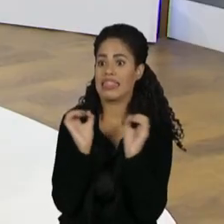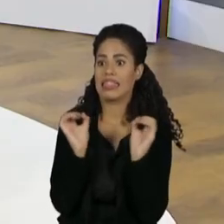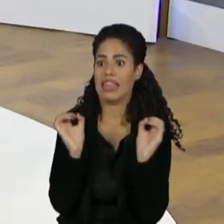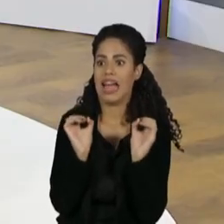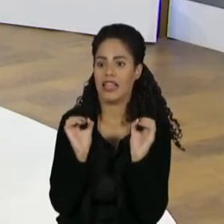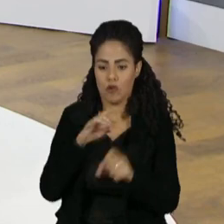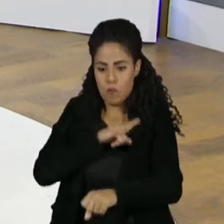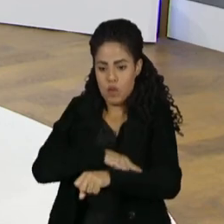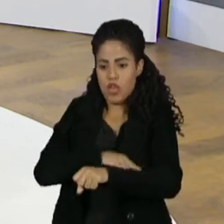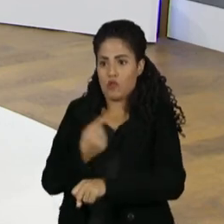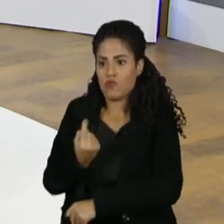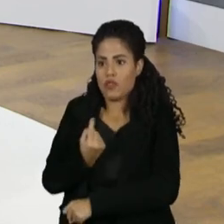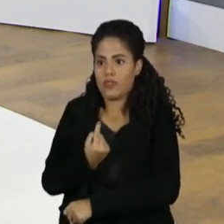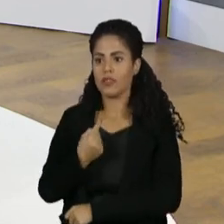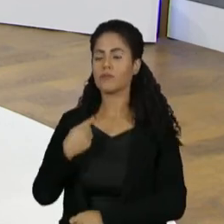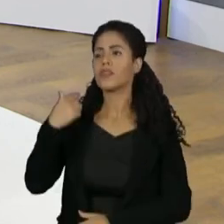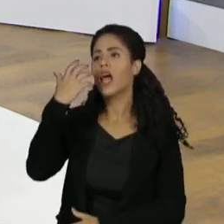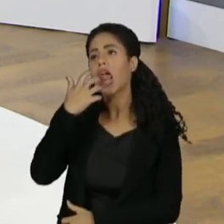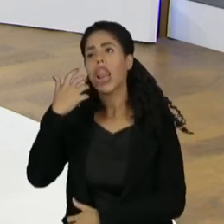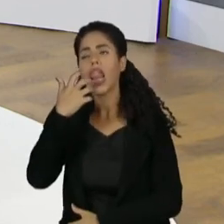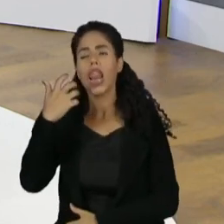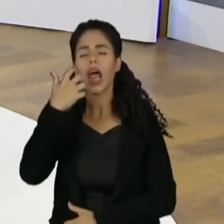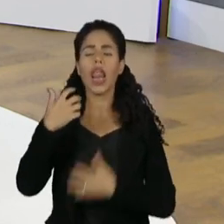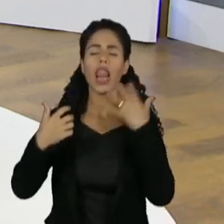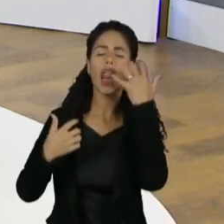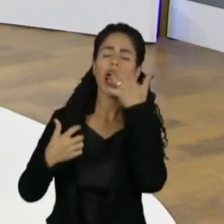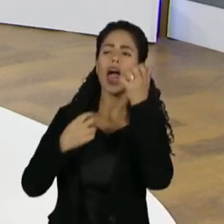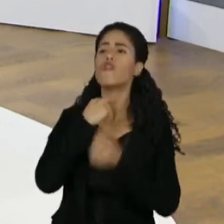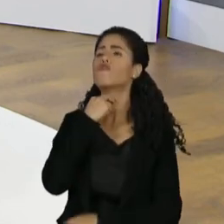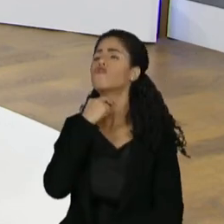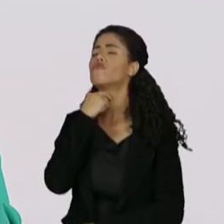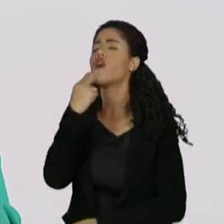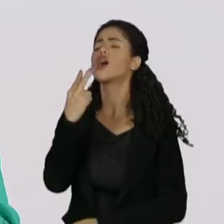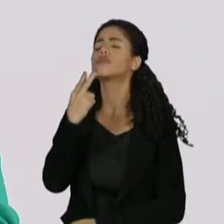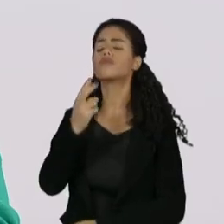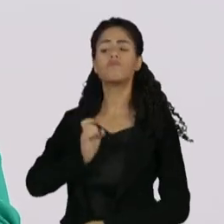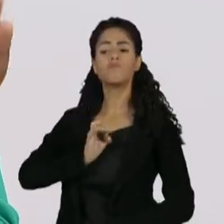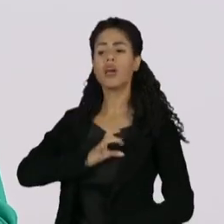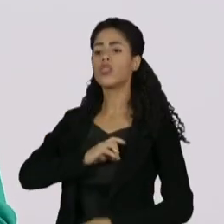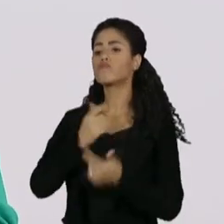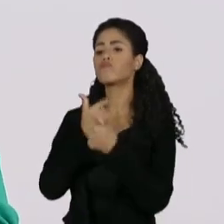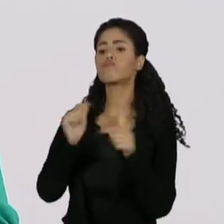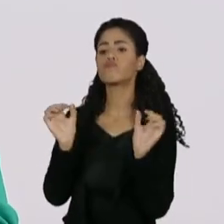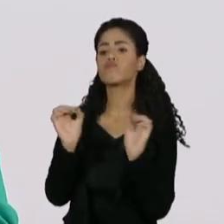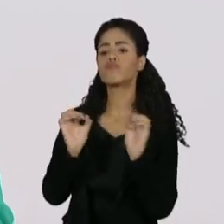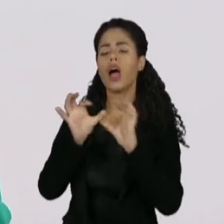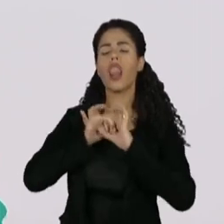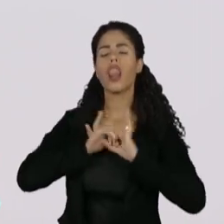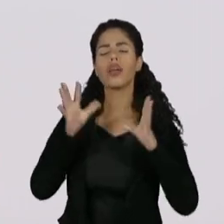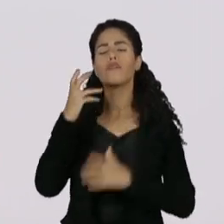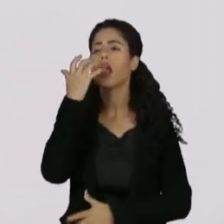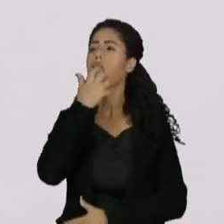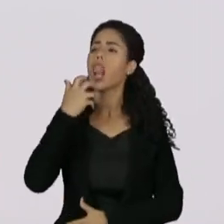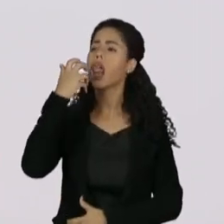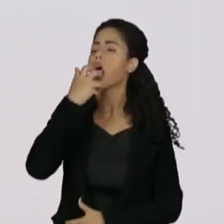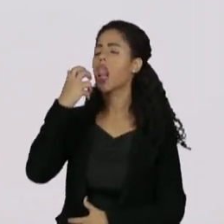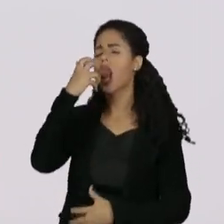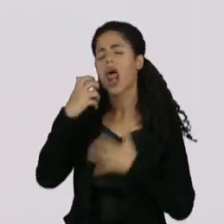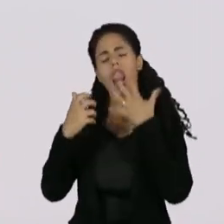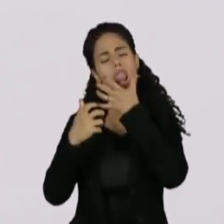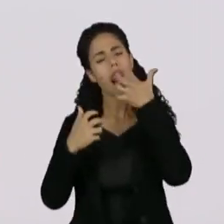momento. E eu via até onde eu podia ir. Eu soltava a voz e ficava ali. A gente,